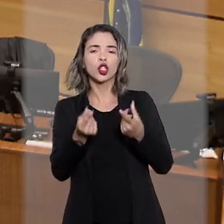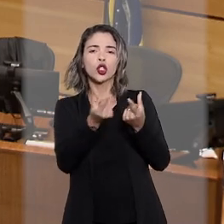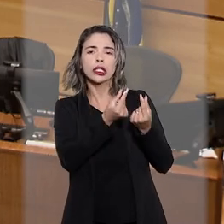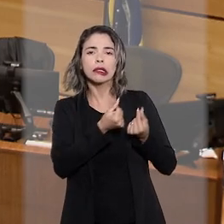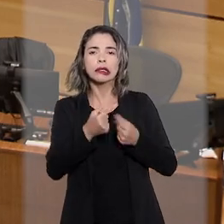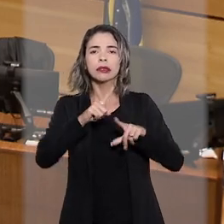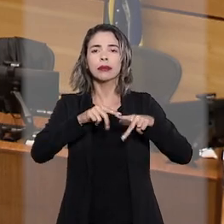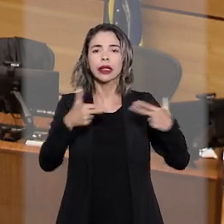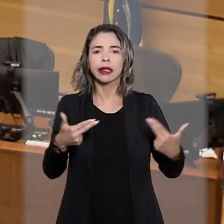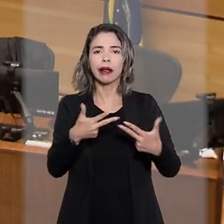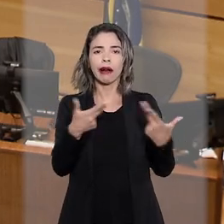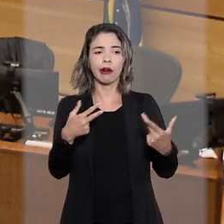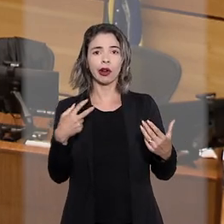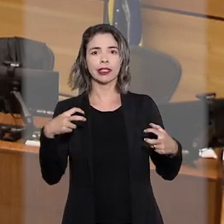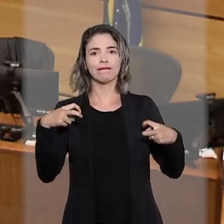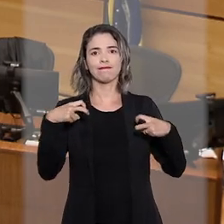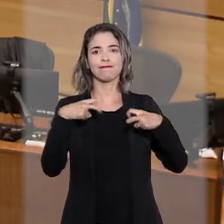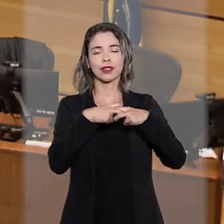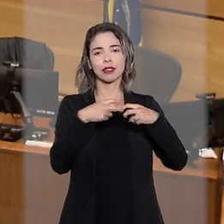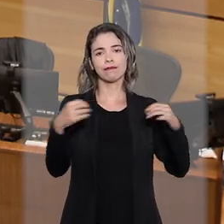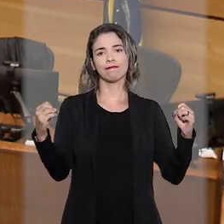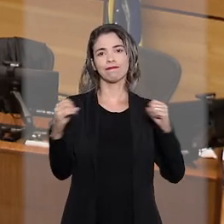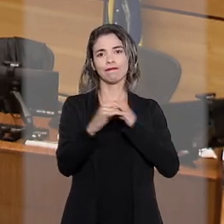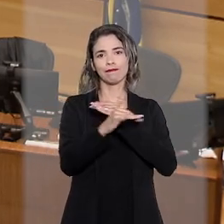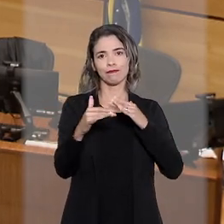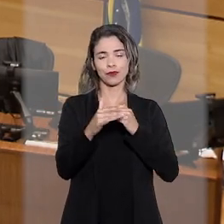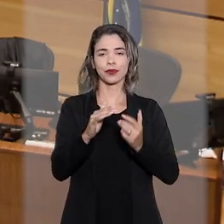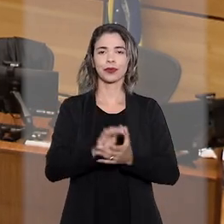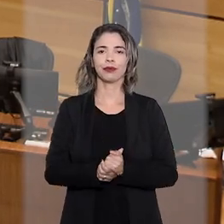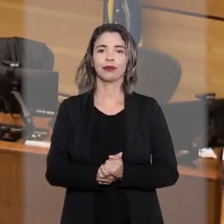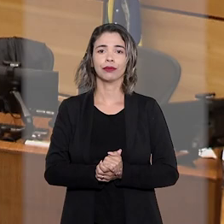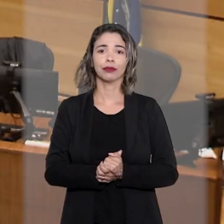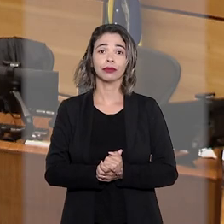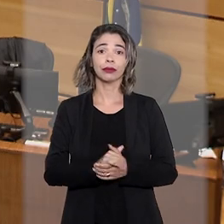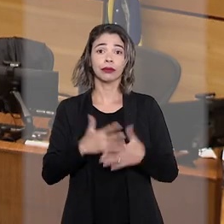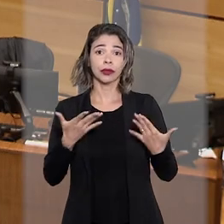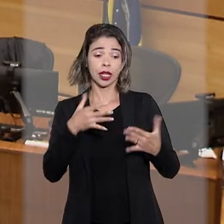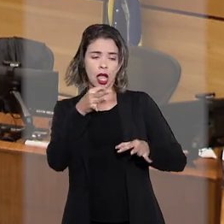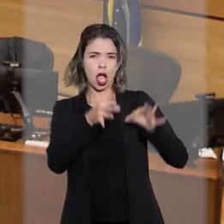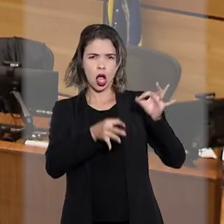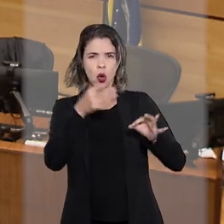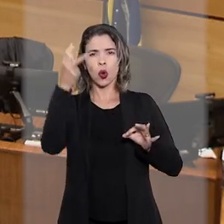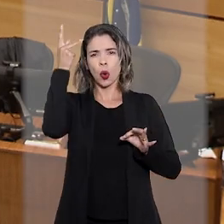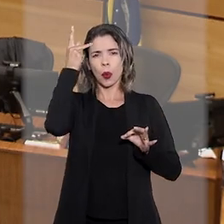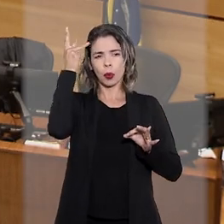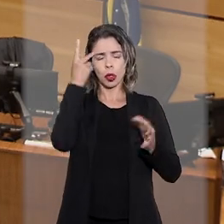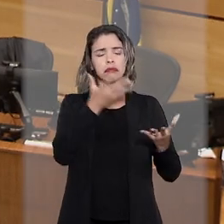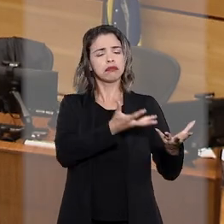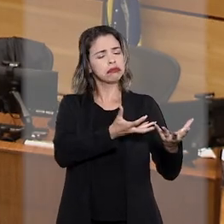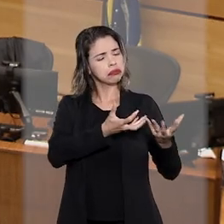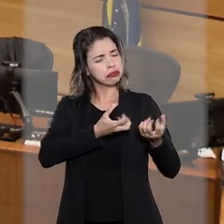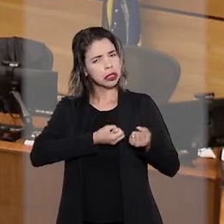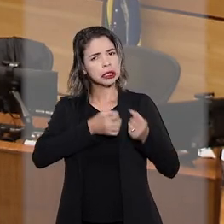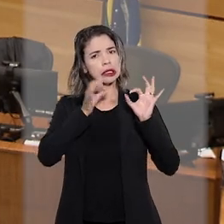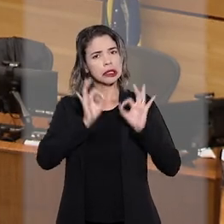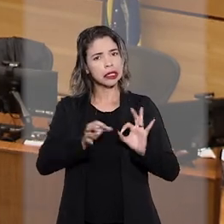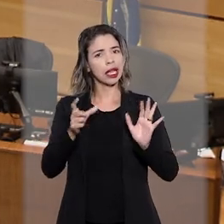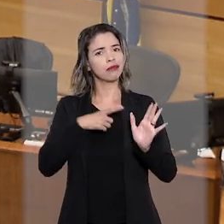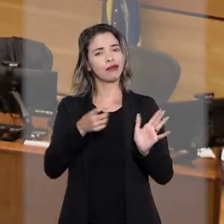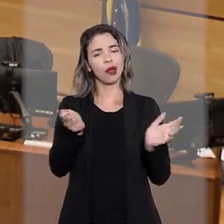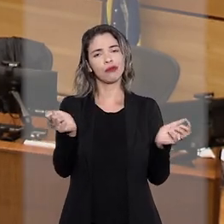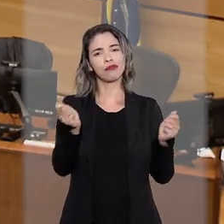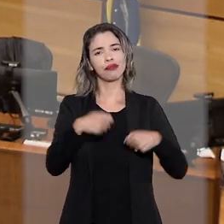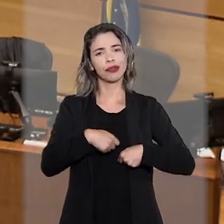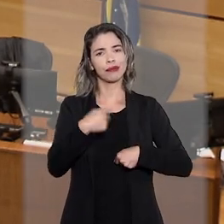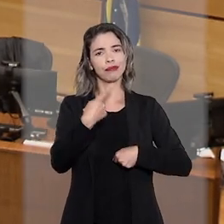danos materiais resultantes de acidente de trânsito. Em primeira instância, a Justiça Paulista acolheu o preliminar